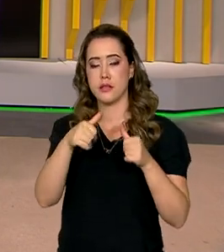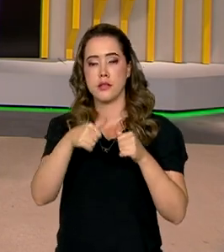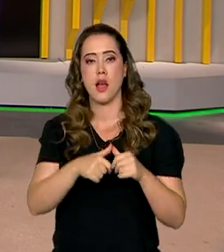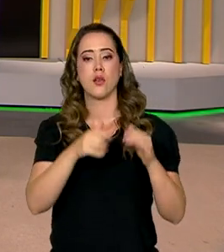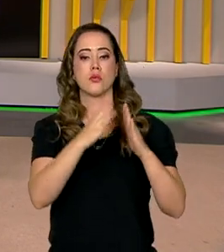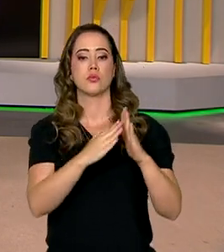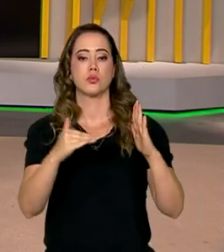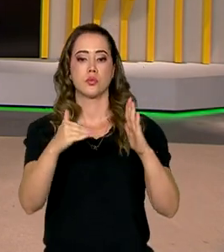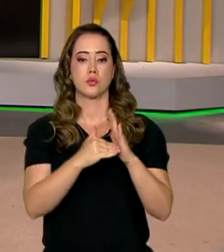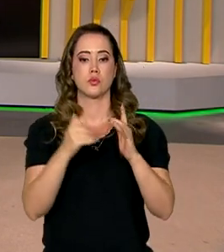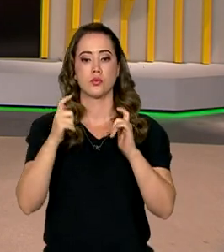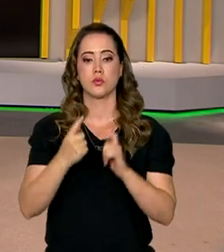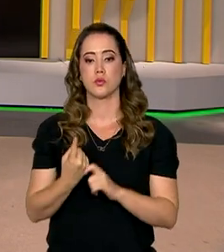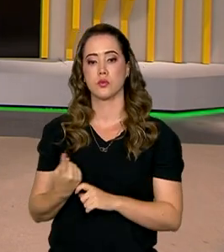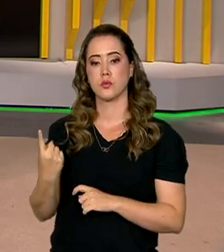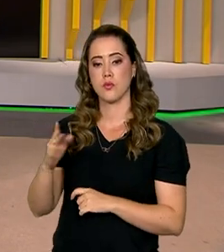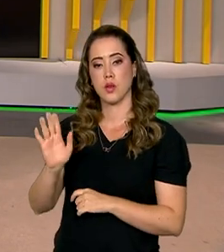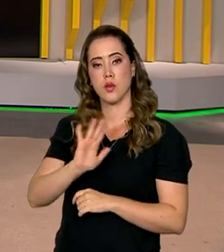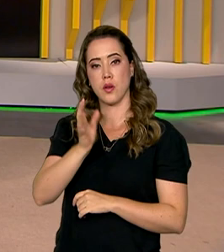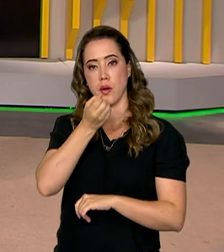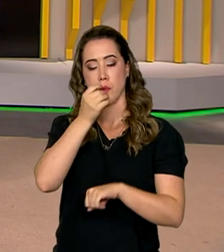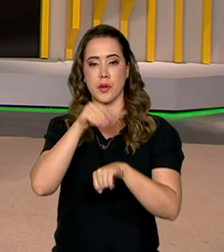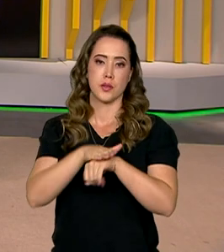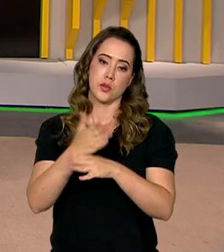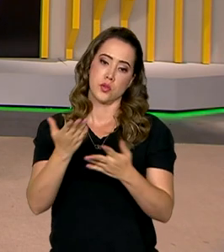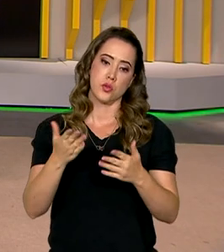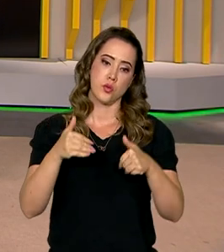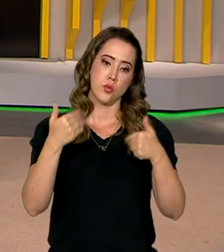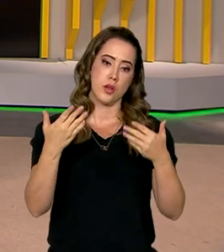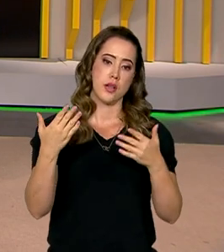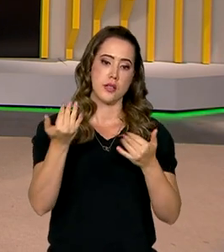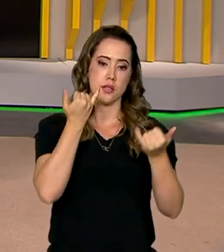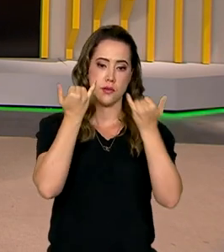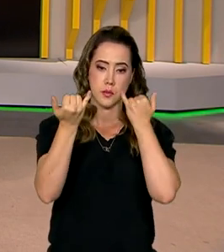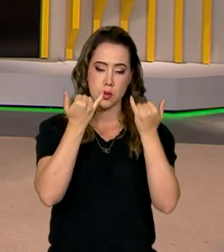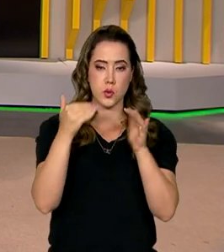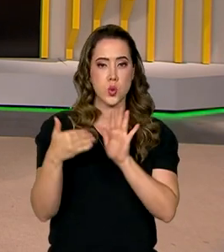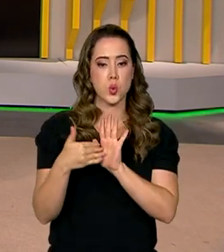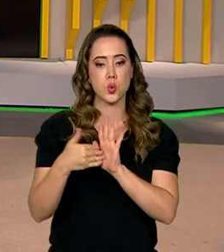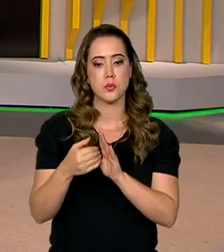residência oficial Palácio da Alvorada. Boa noite, Pablo. Quais as últimas informações?